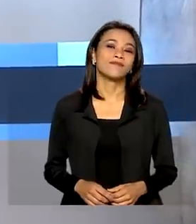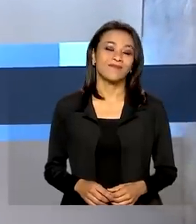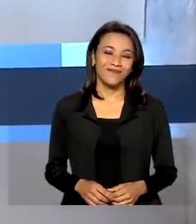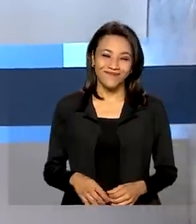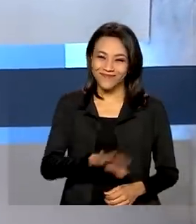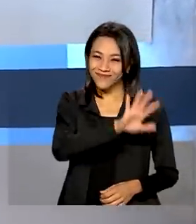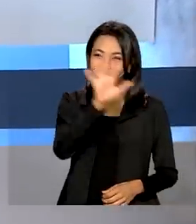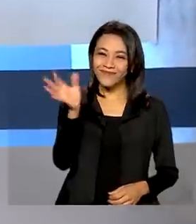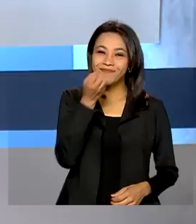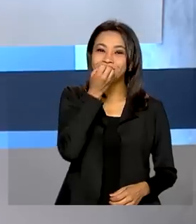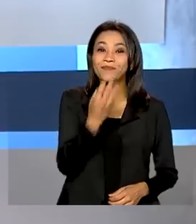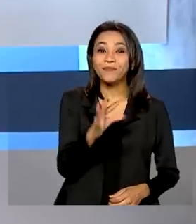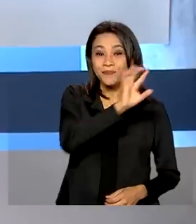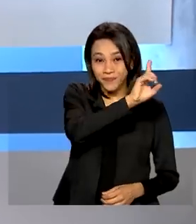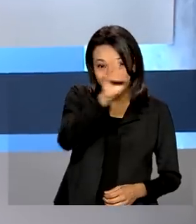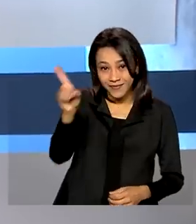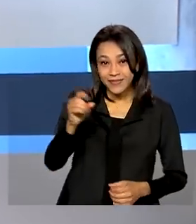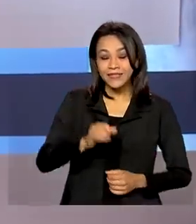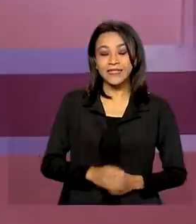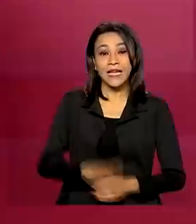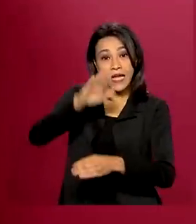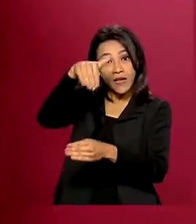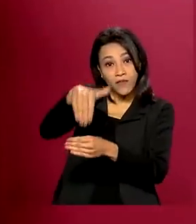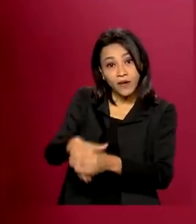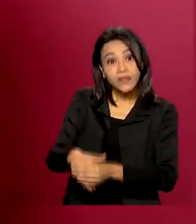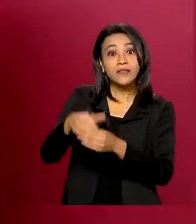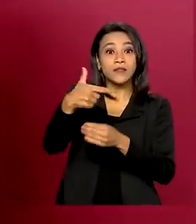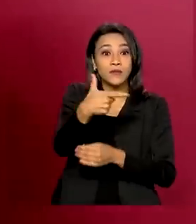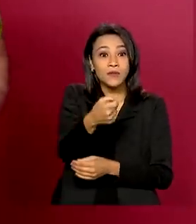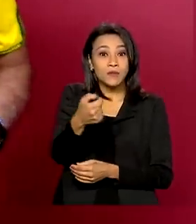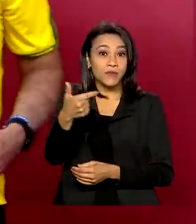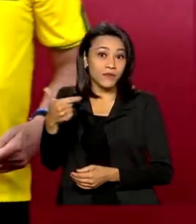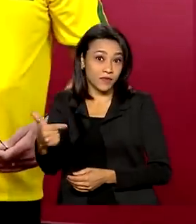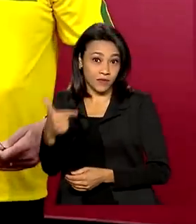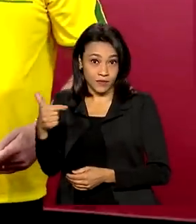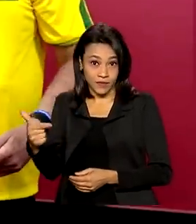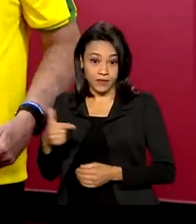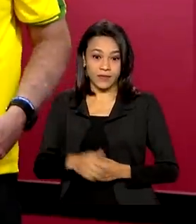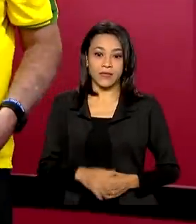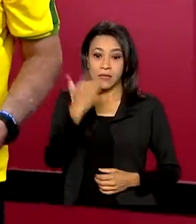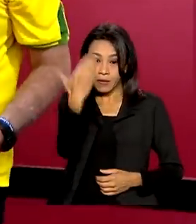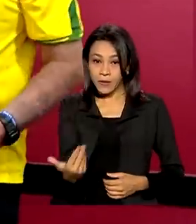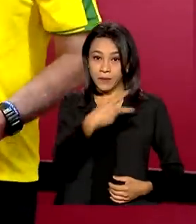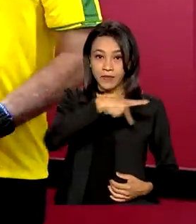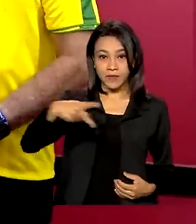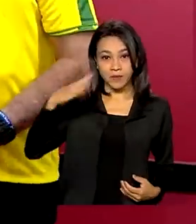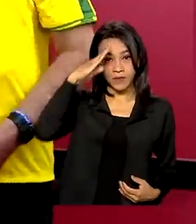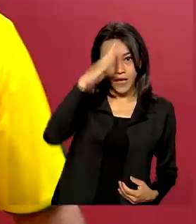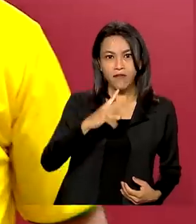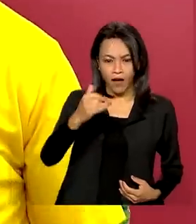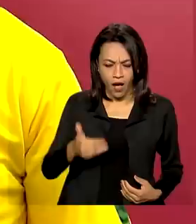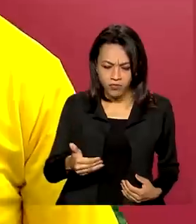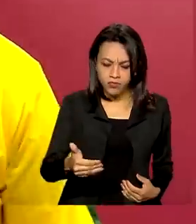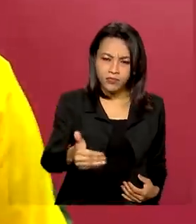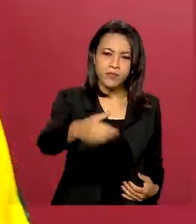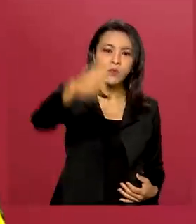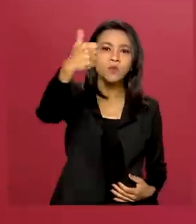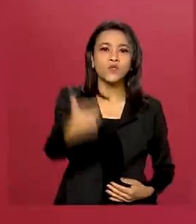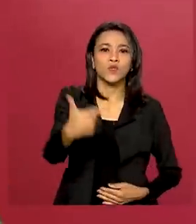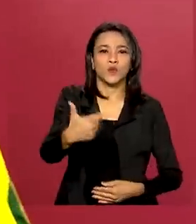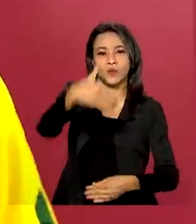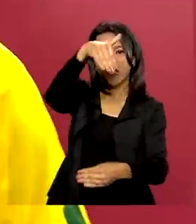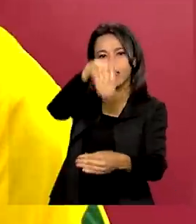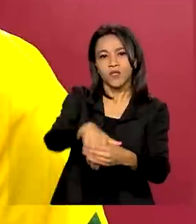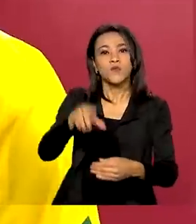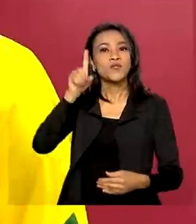Olá, bom dia! Eleições 2022. Presidente Jair Bolsonaro vai disputar o segundo turno